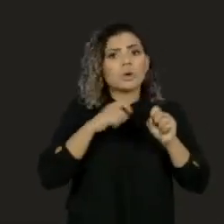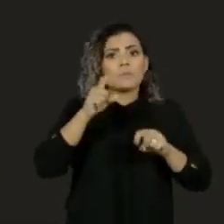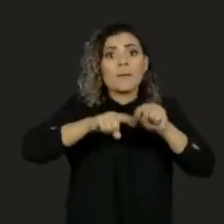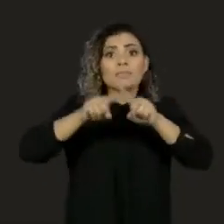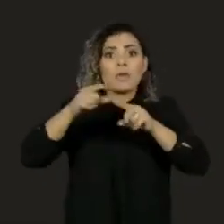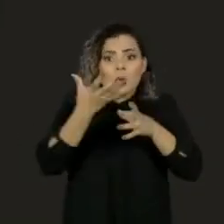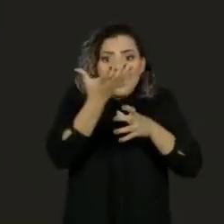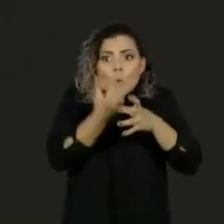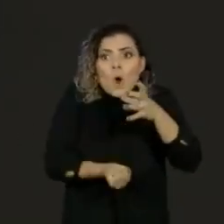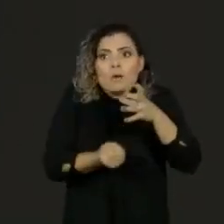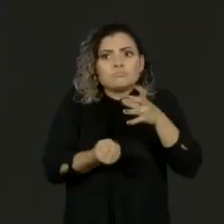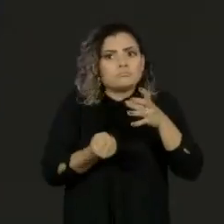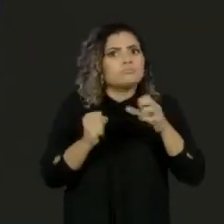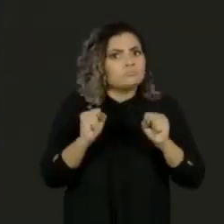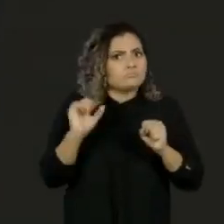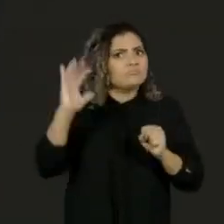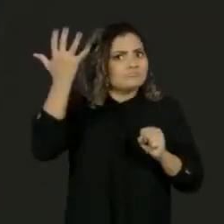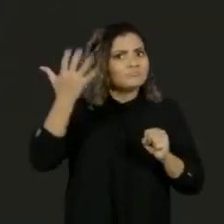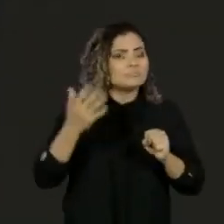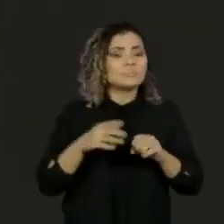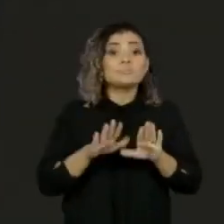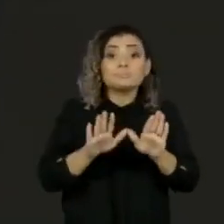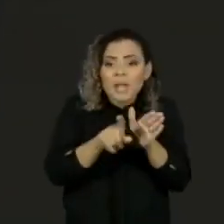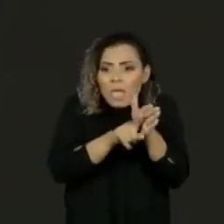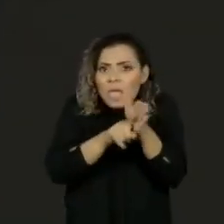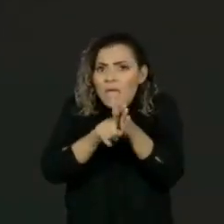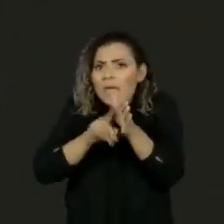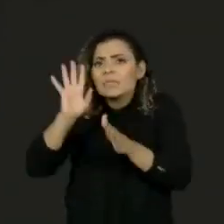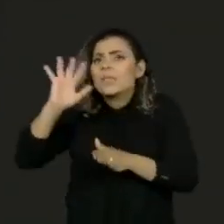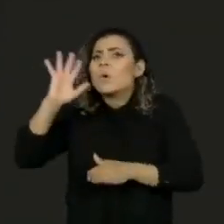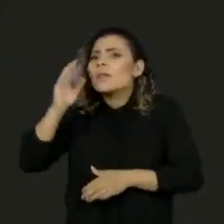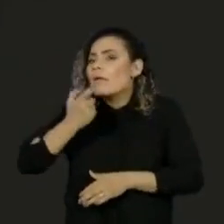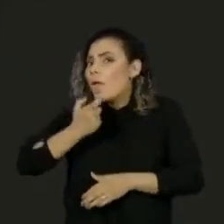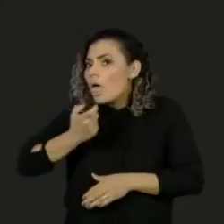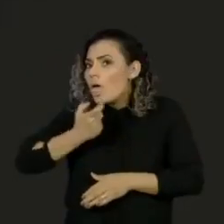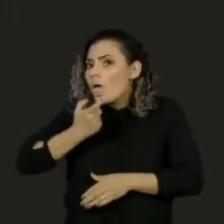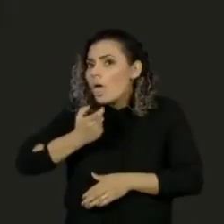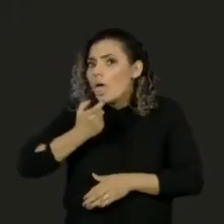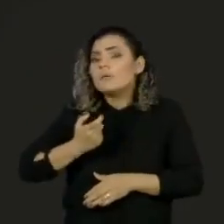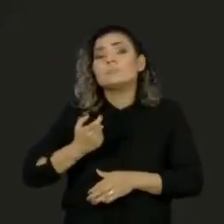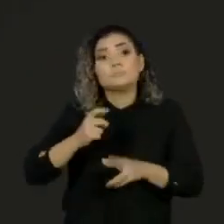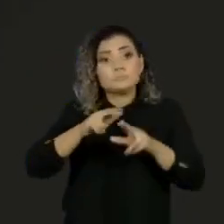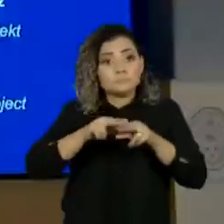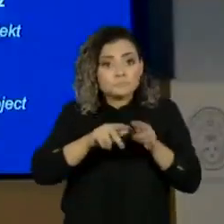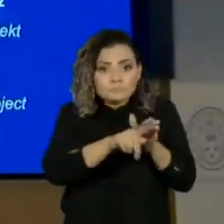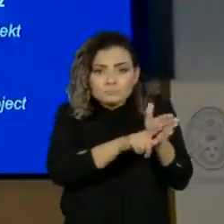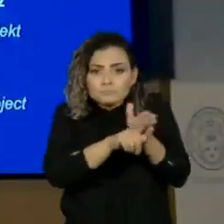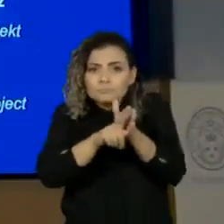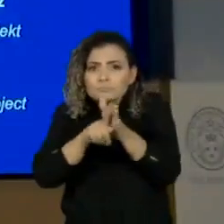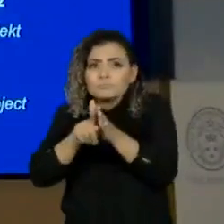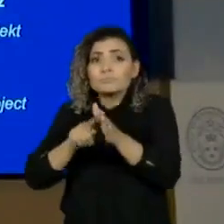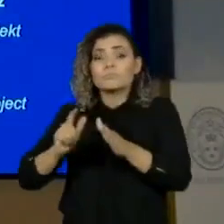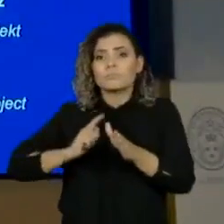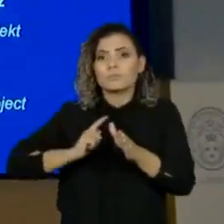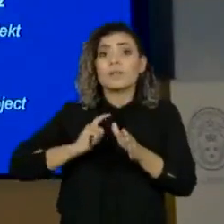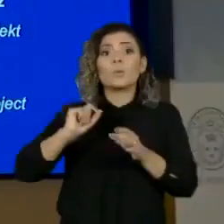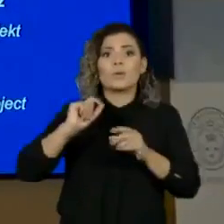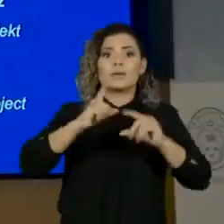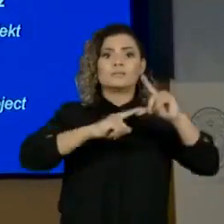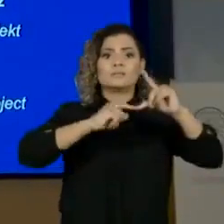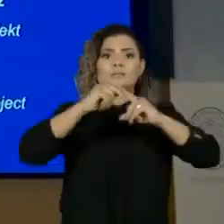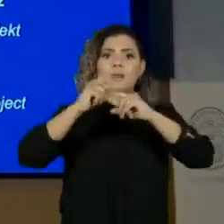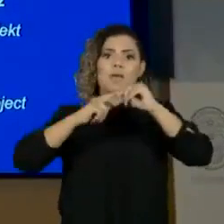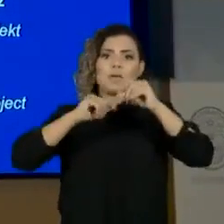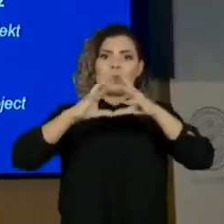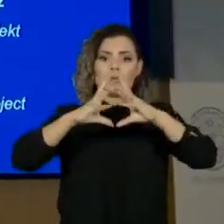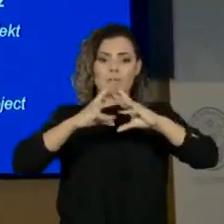muito maiores do que ele mesmo. Segundo a teoria de Einstein, são formados pelos colapsos de grandes estrelas.